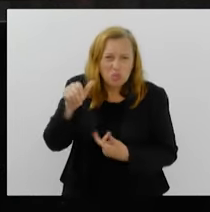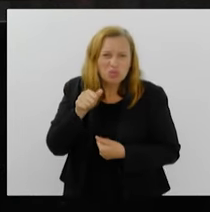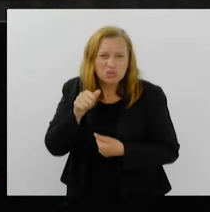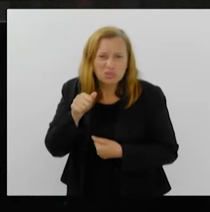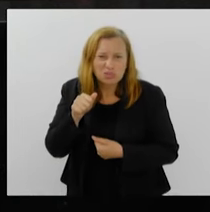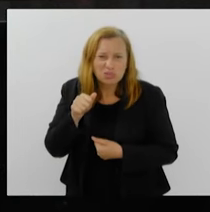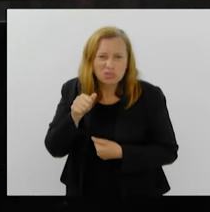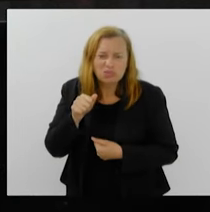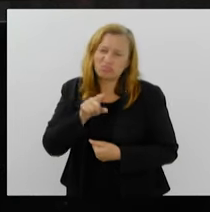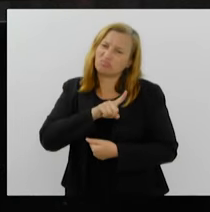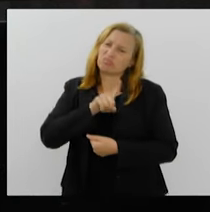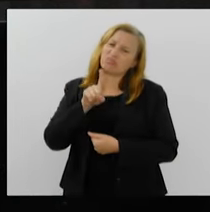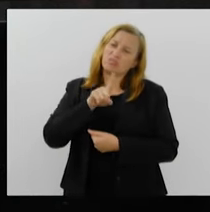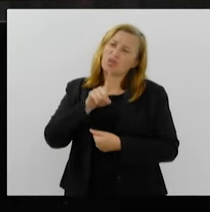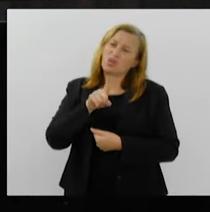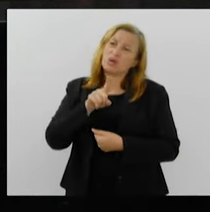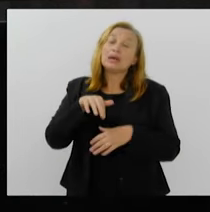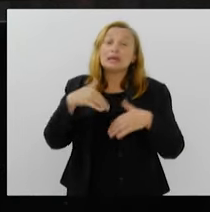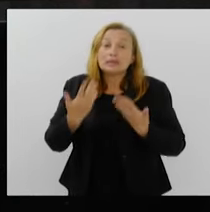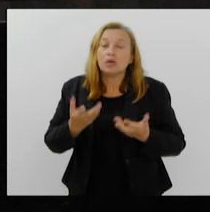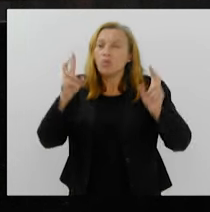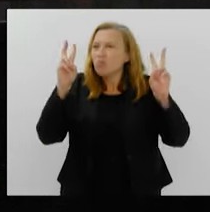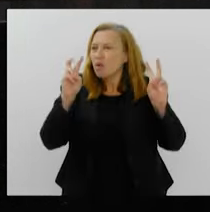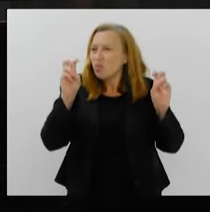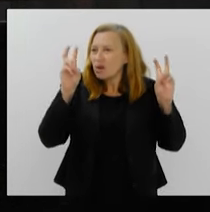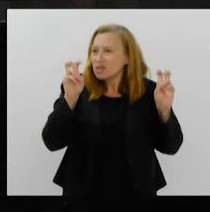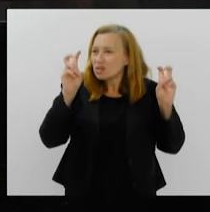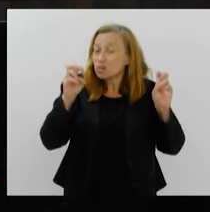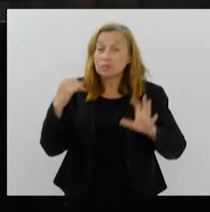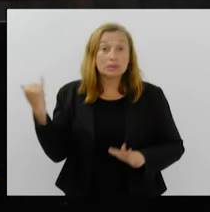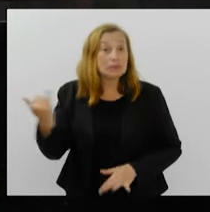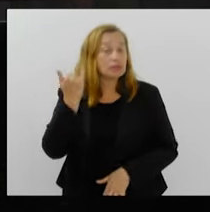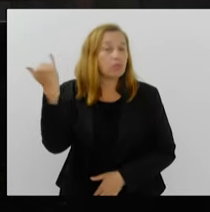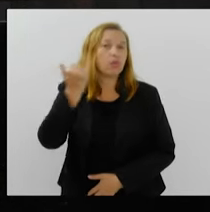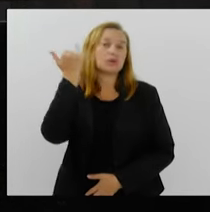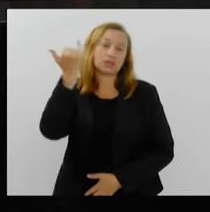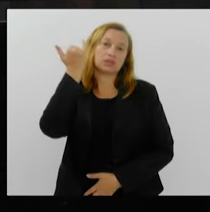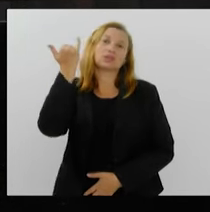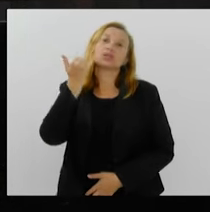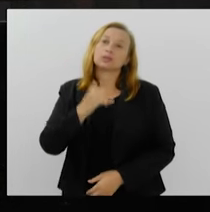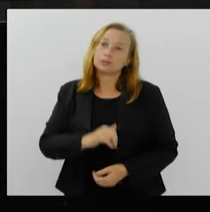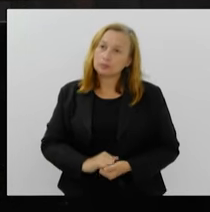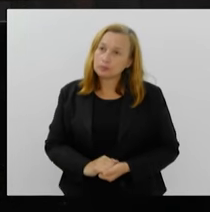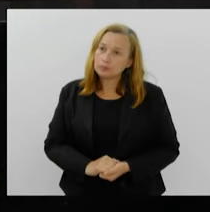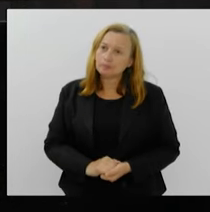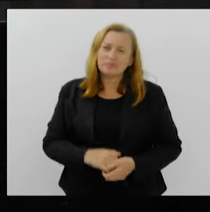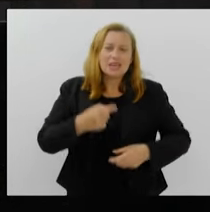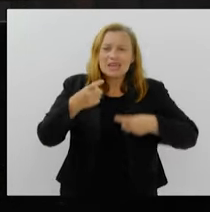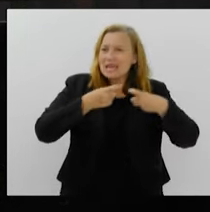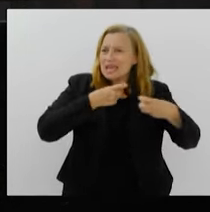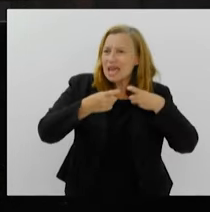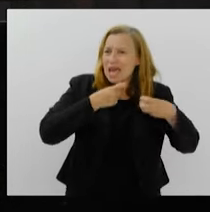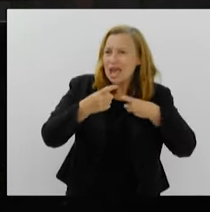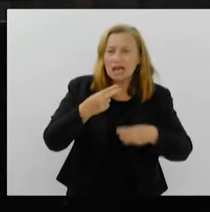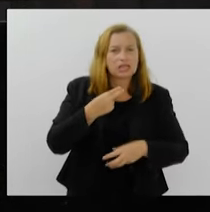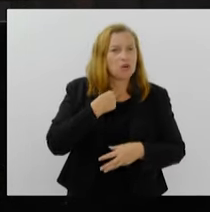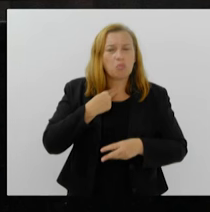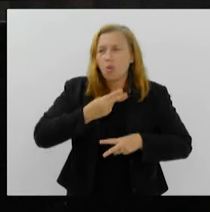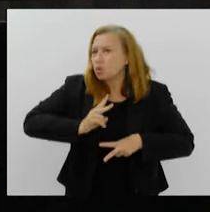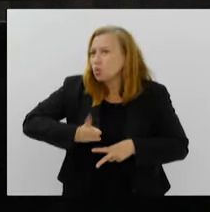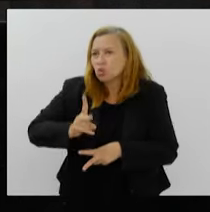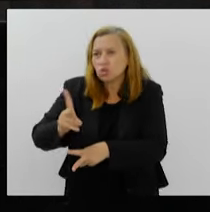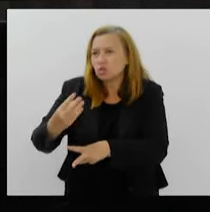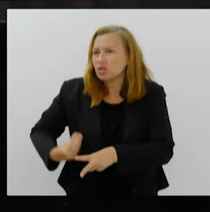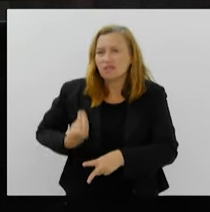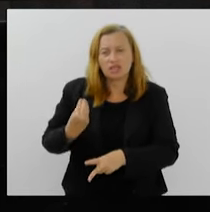Então, isso é um assunto importantíssimo. Guerra não pode ser uma rotina na